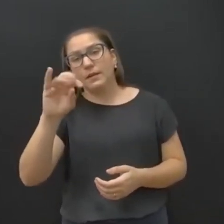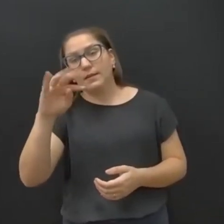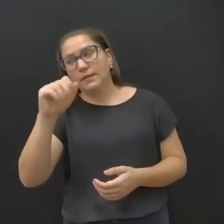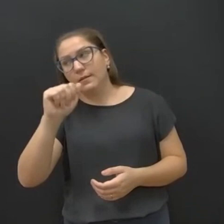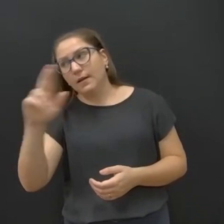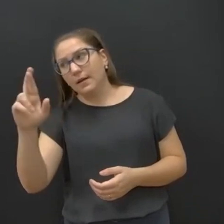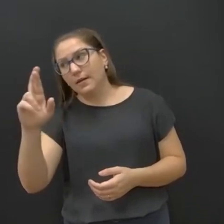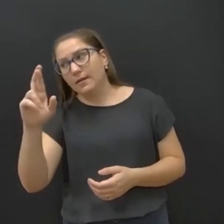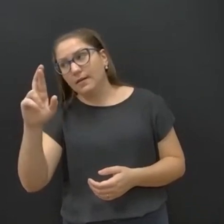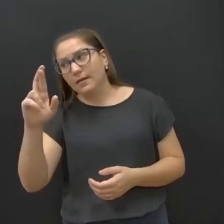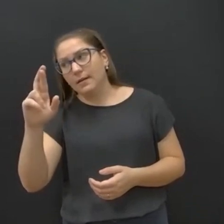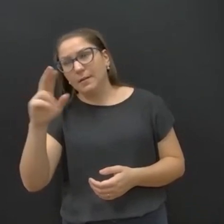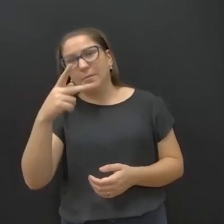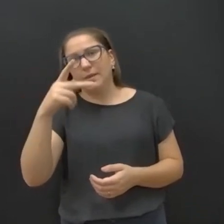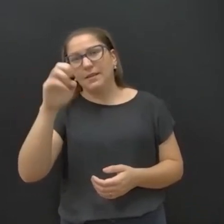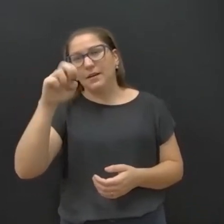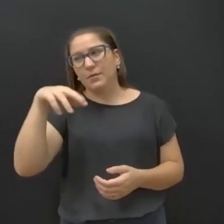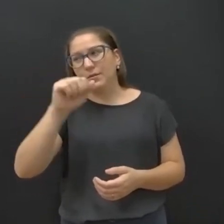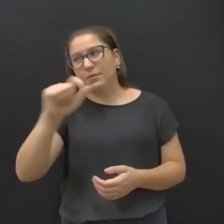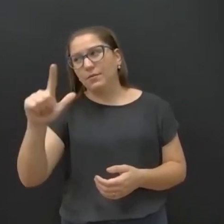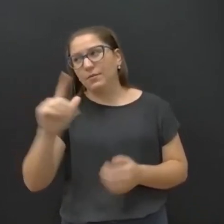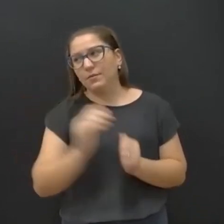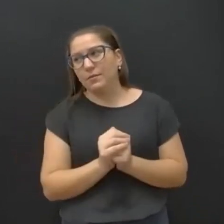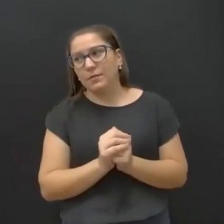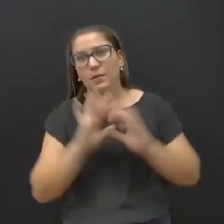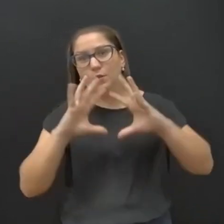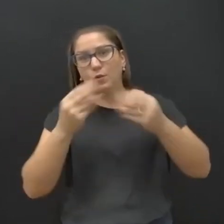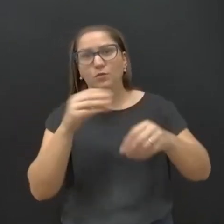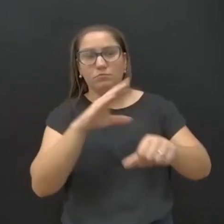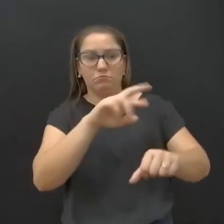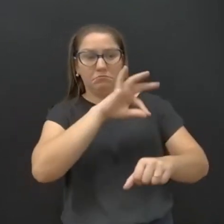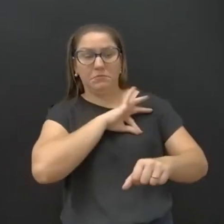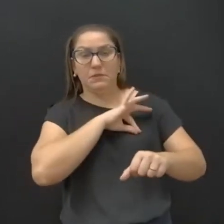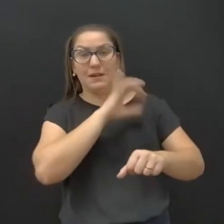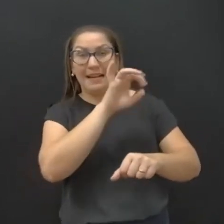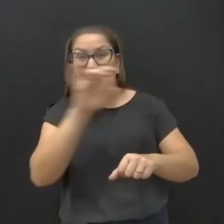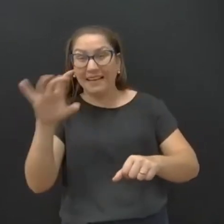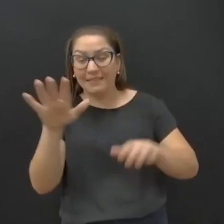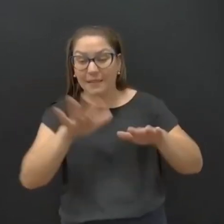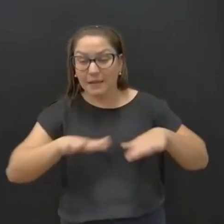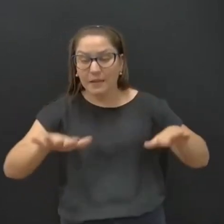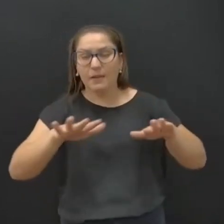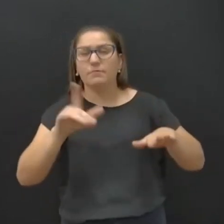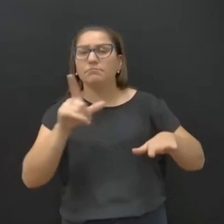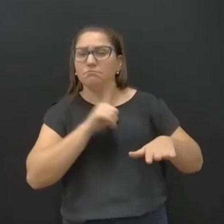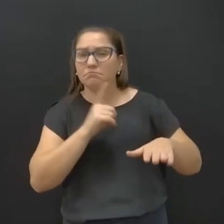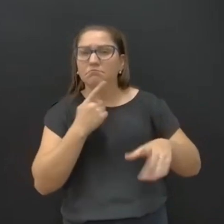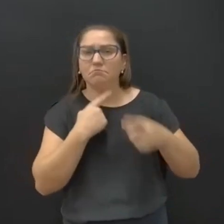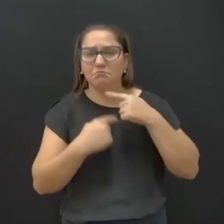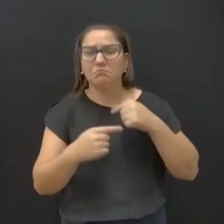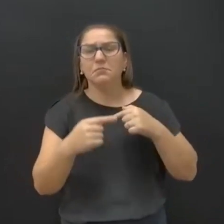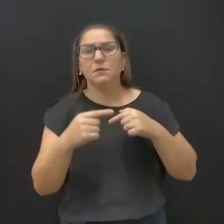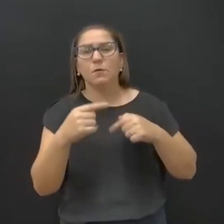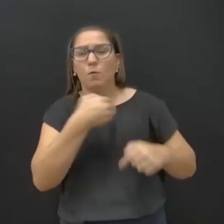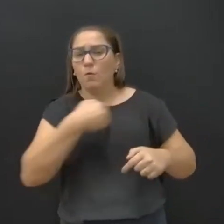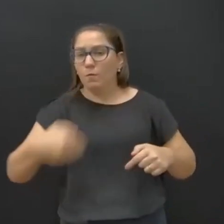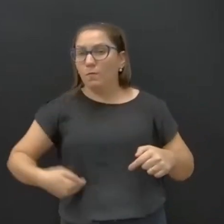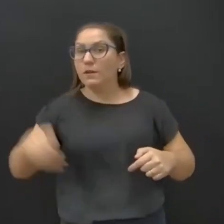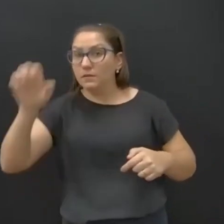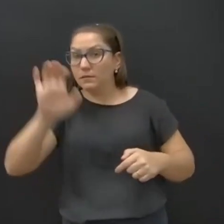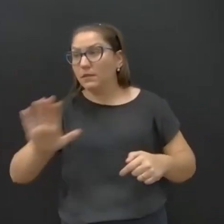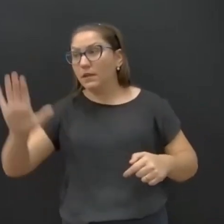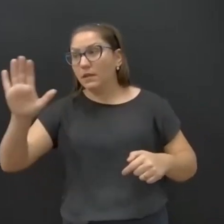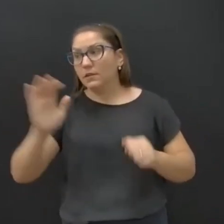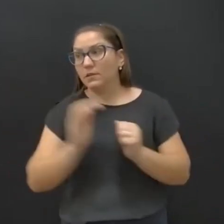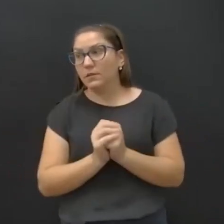também possam estar dentro das escolas recebendo essa diária. Como que aconteceria isso? Há uma vontade do governo do Estado, que tem conversado